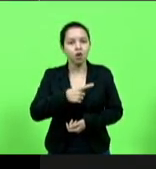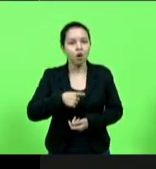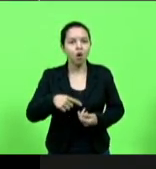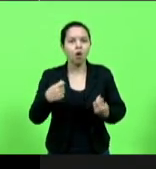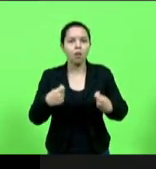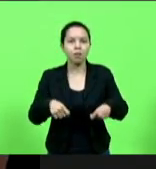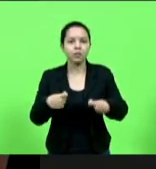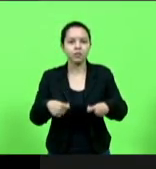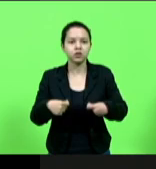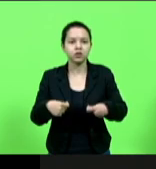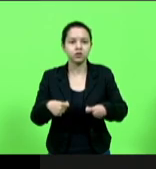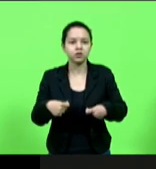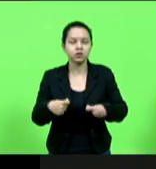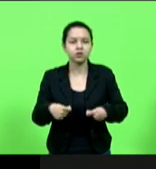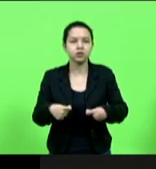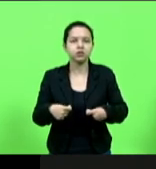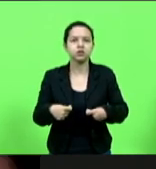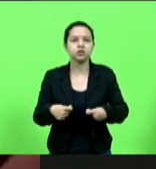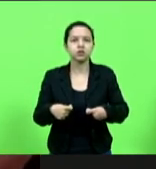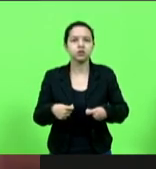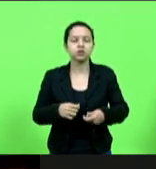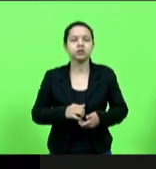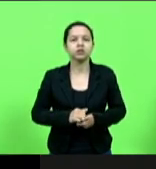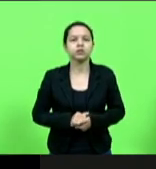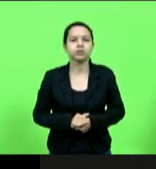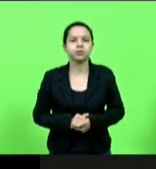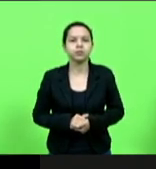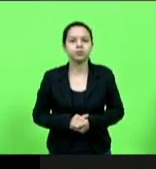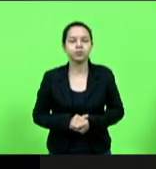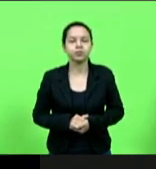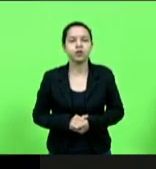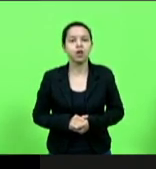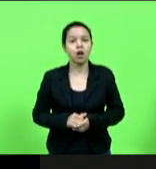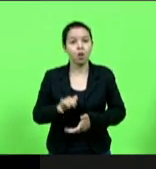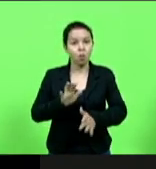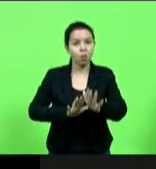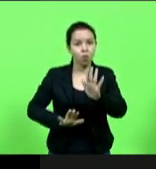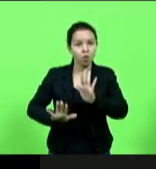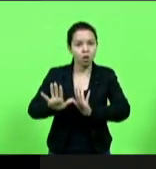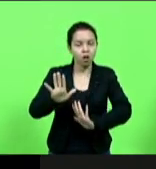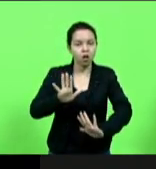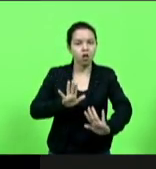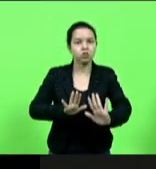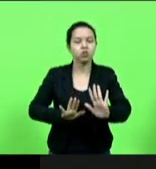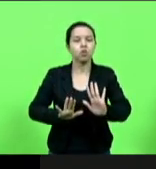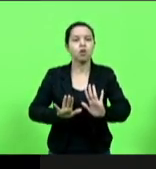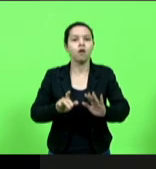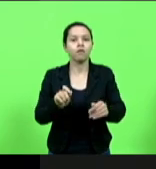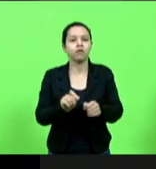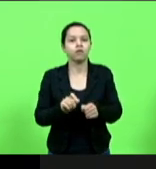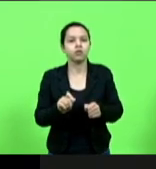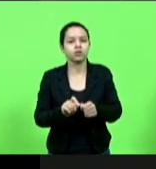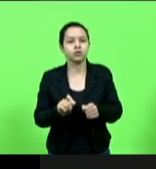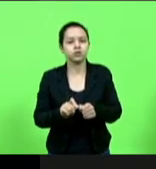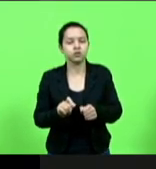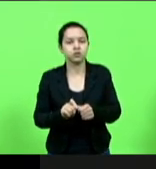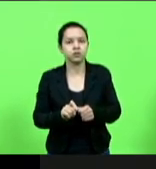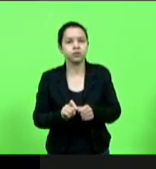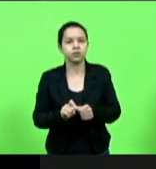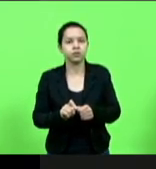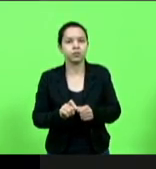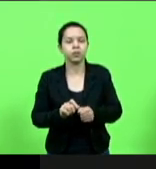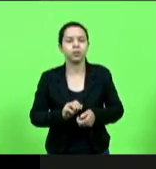e ter muita cautela com o que que nós vamos fazer essa essa essa qualidade